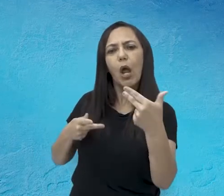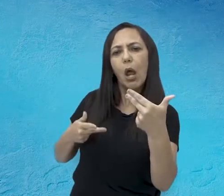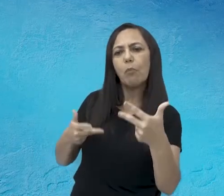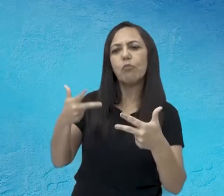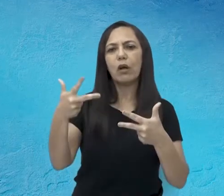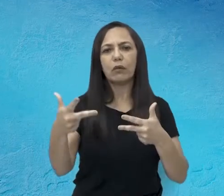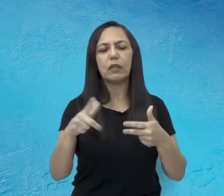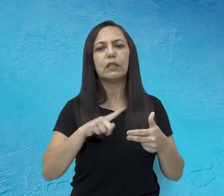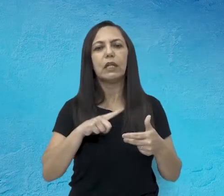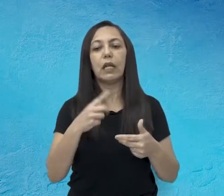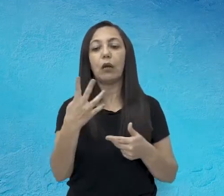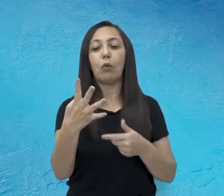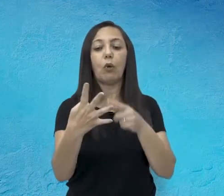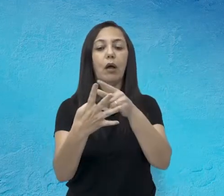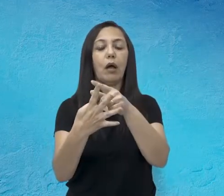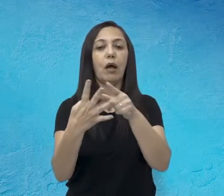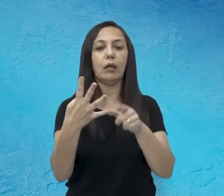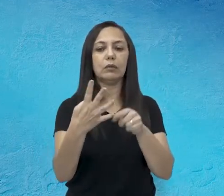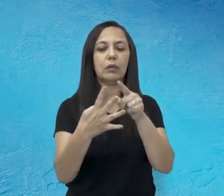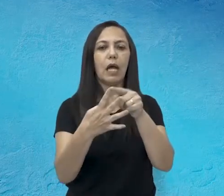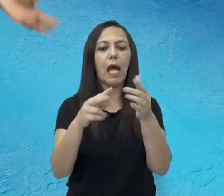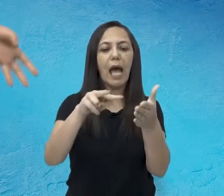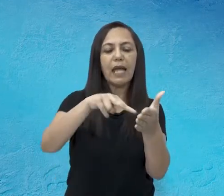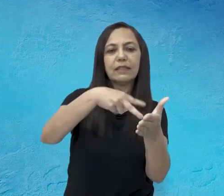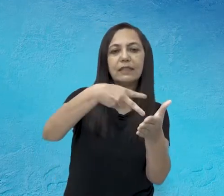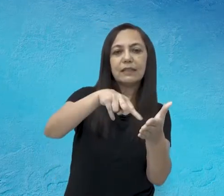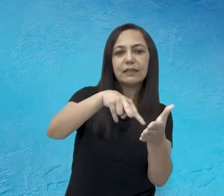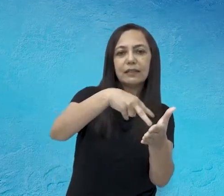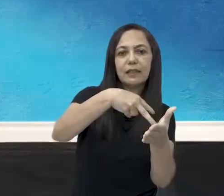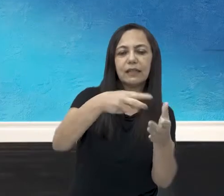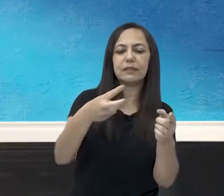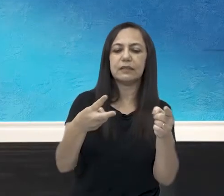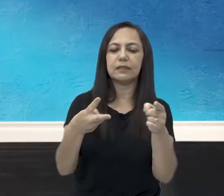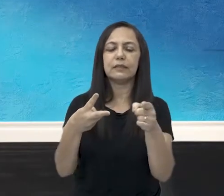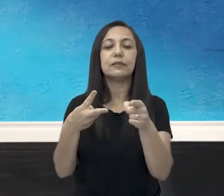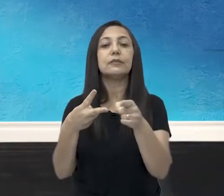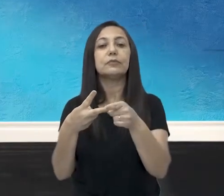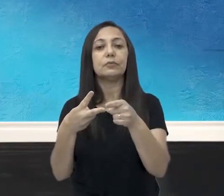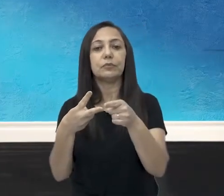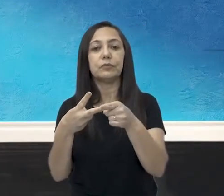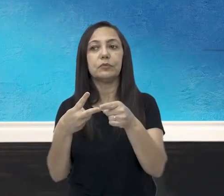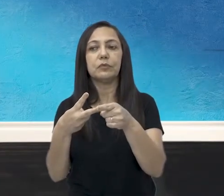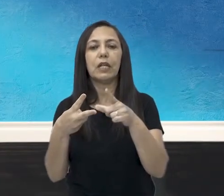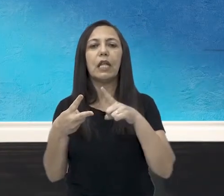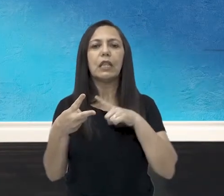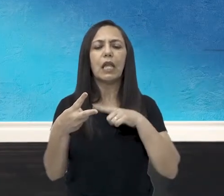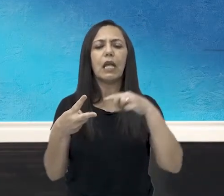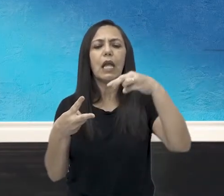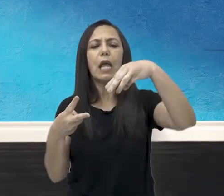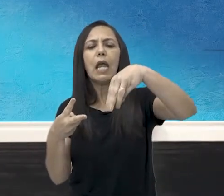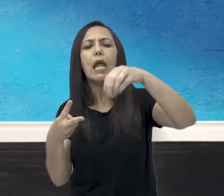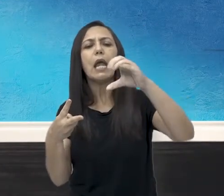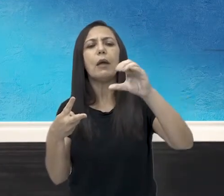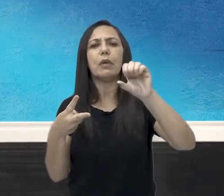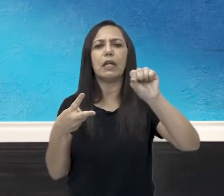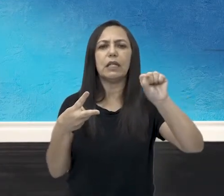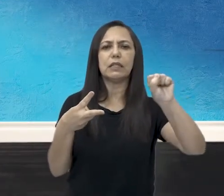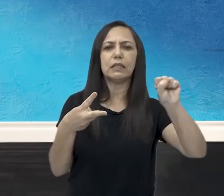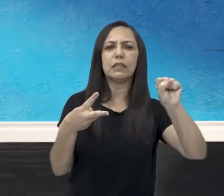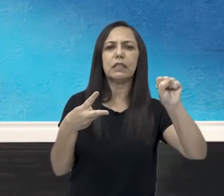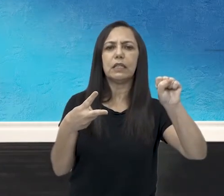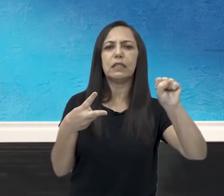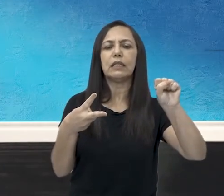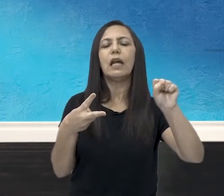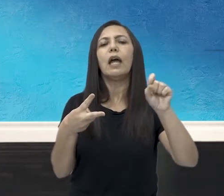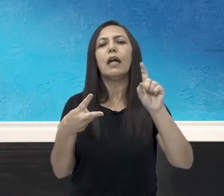parte desse movimento, da dança, da arte. Os elementos do hip-hop são quatro. Nós